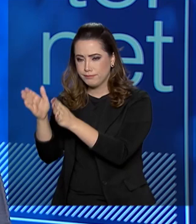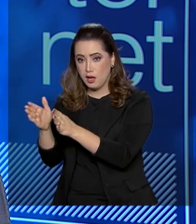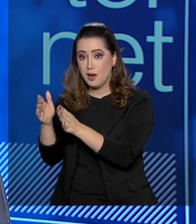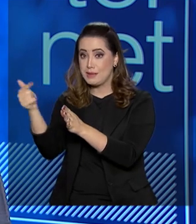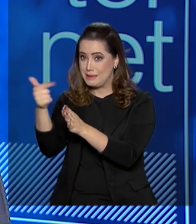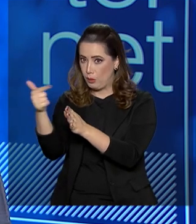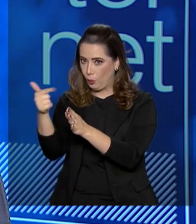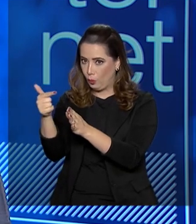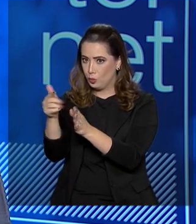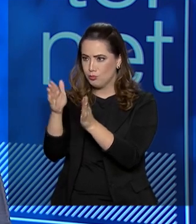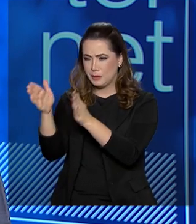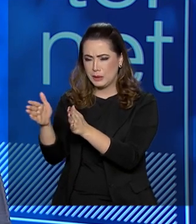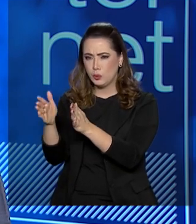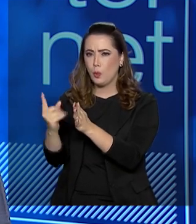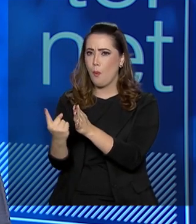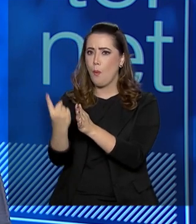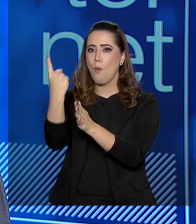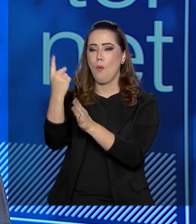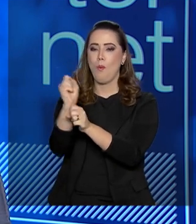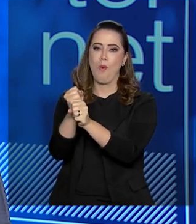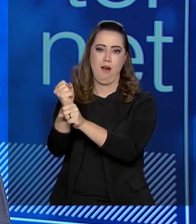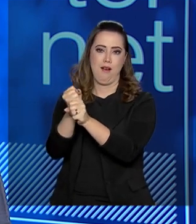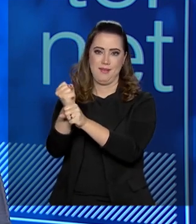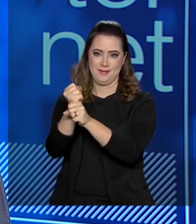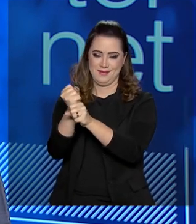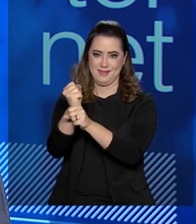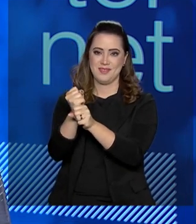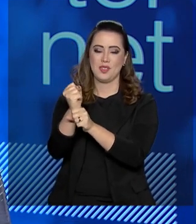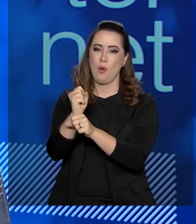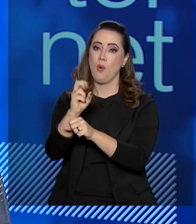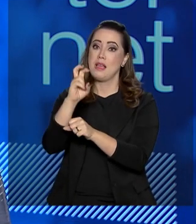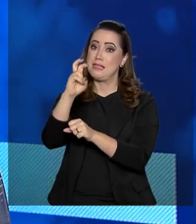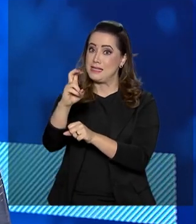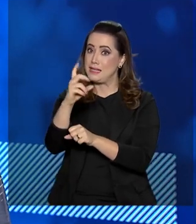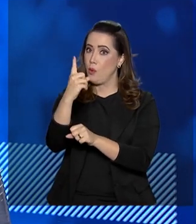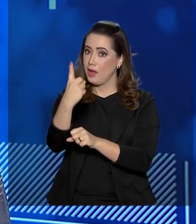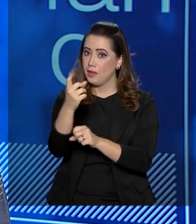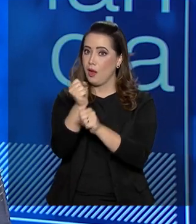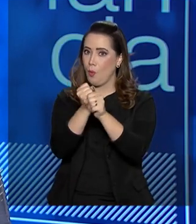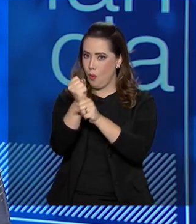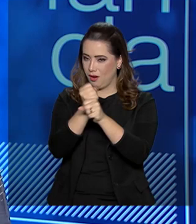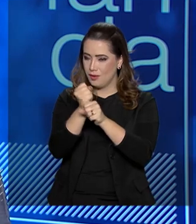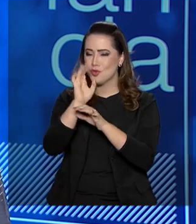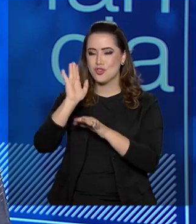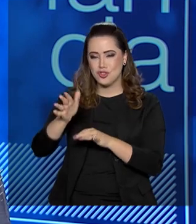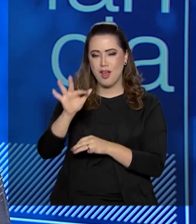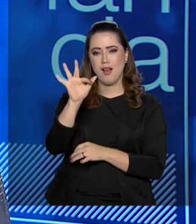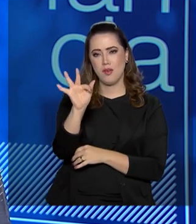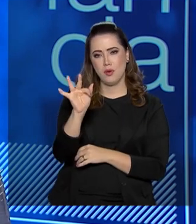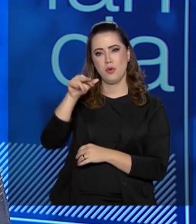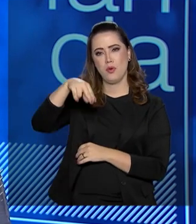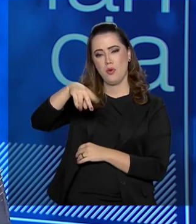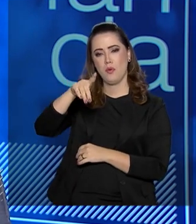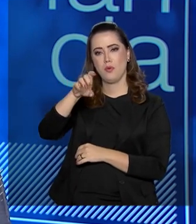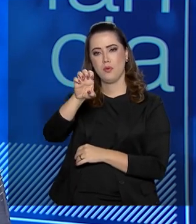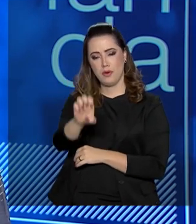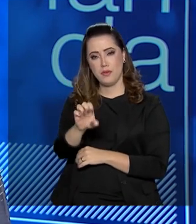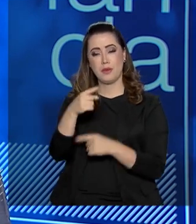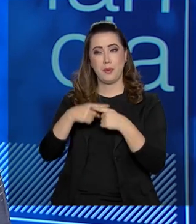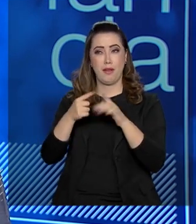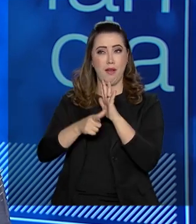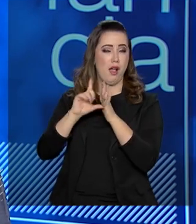51 anos, ele mudou a sua forma de atuar saindo de um agente repassador de recursos